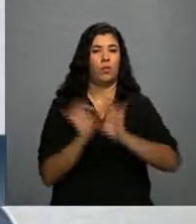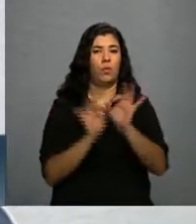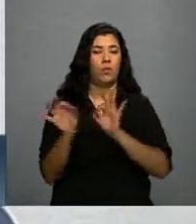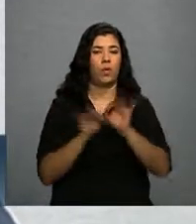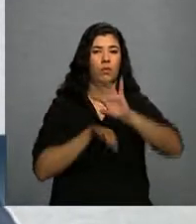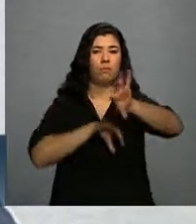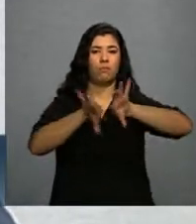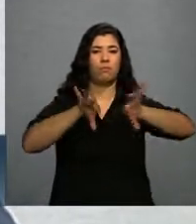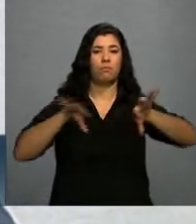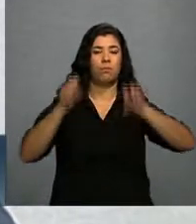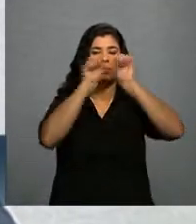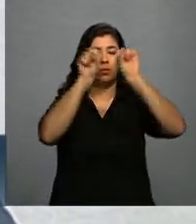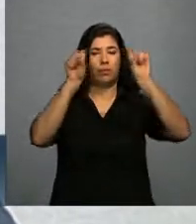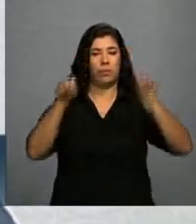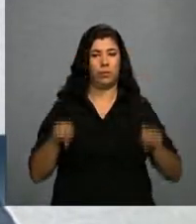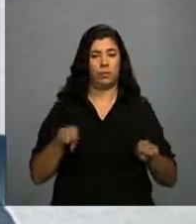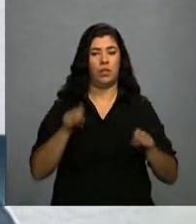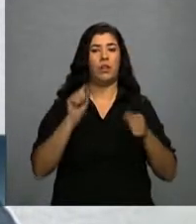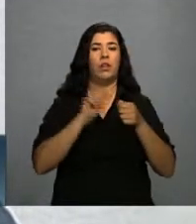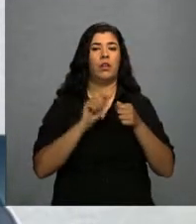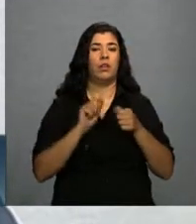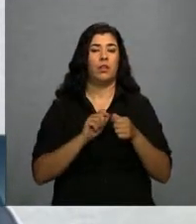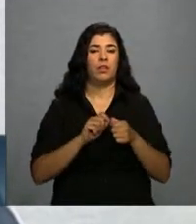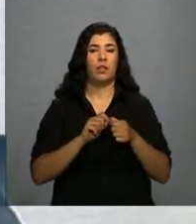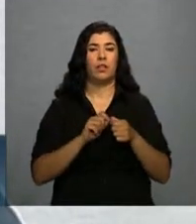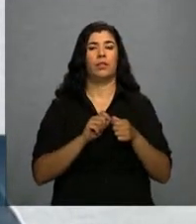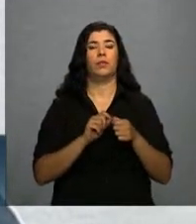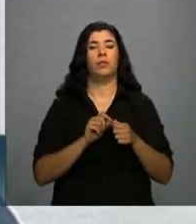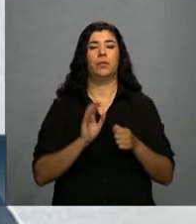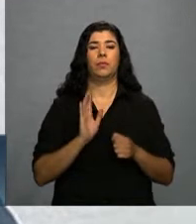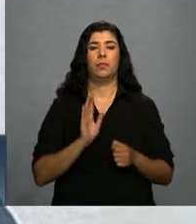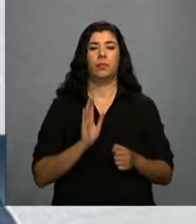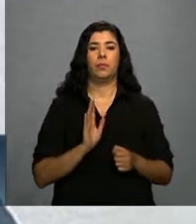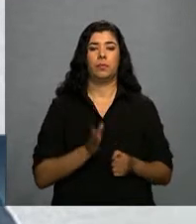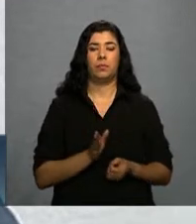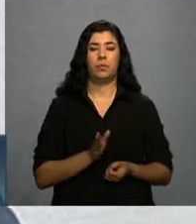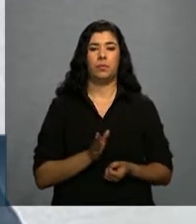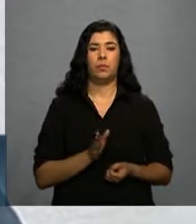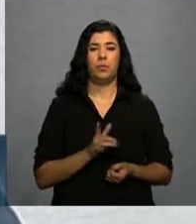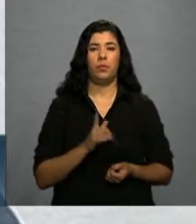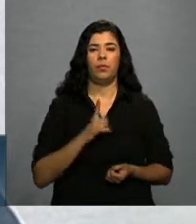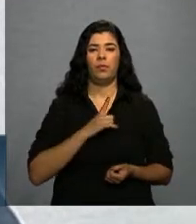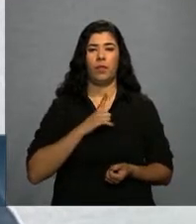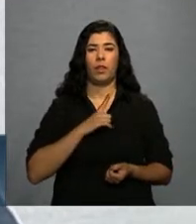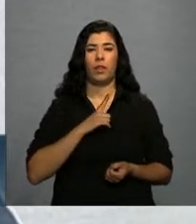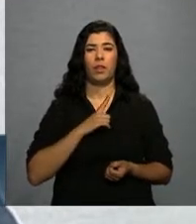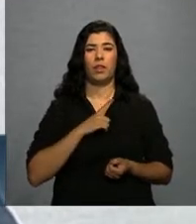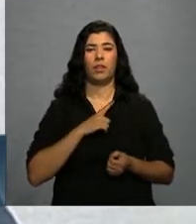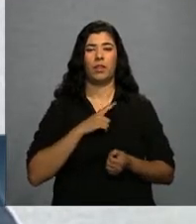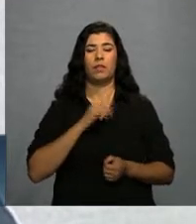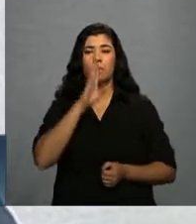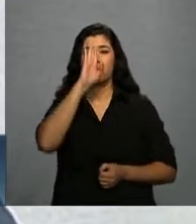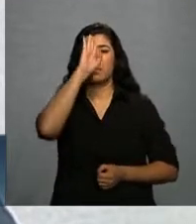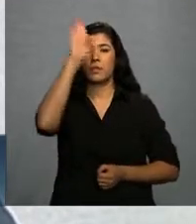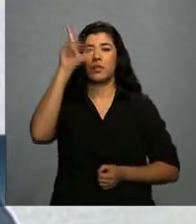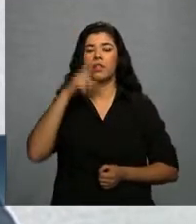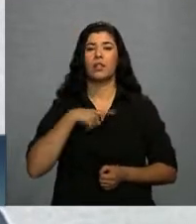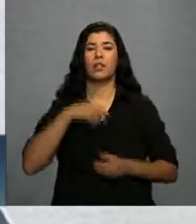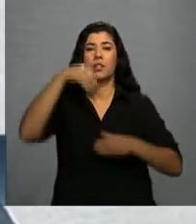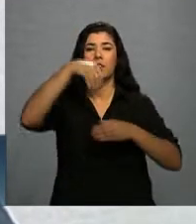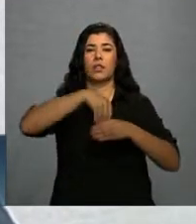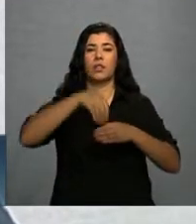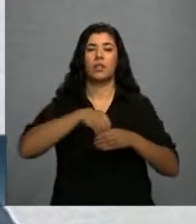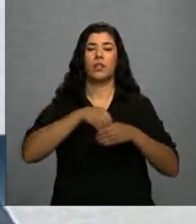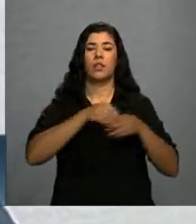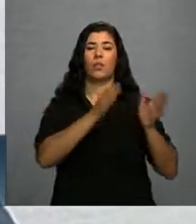sistema, onde foi feita a priorização do módulo Agência Transfusional,